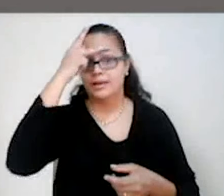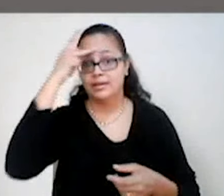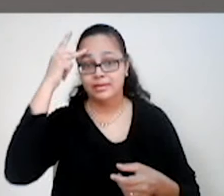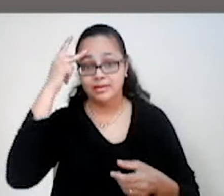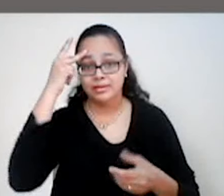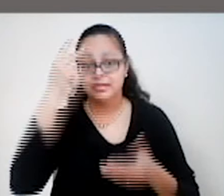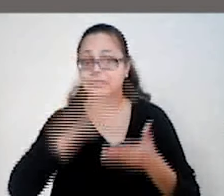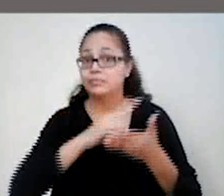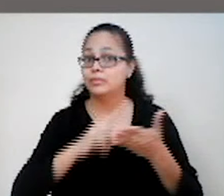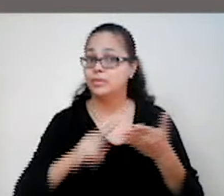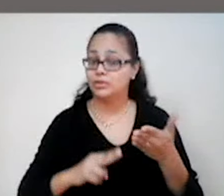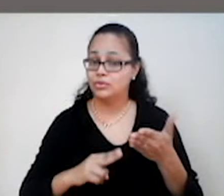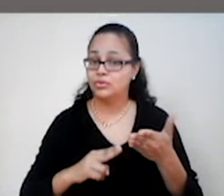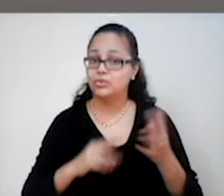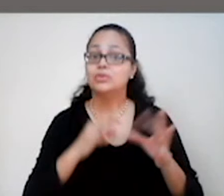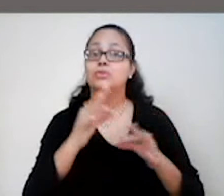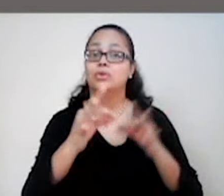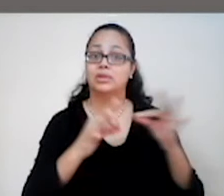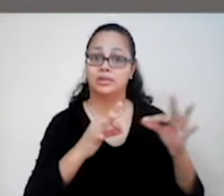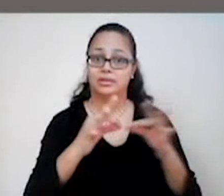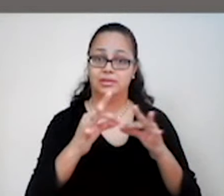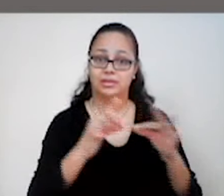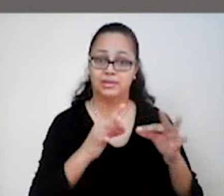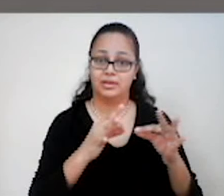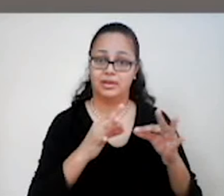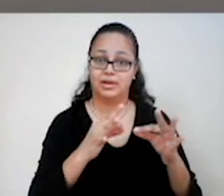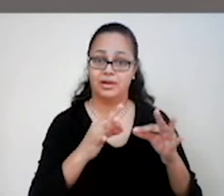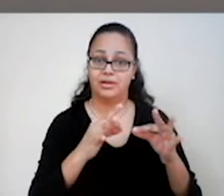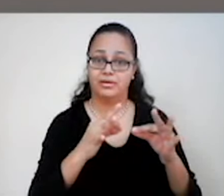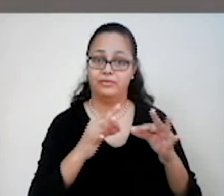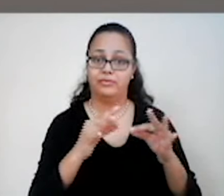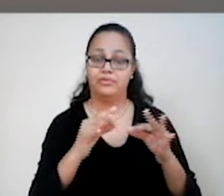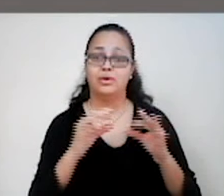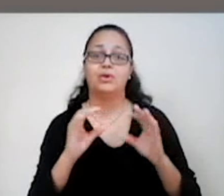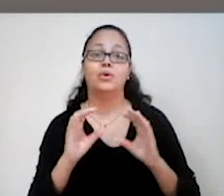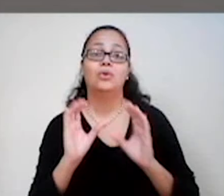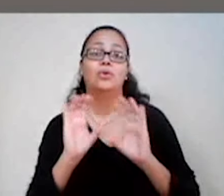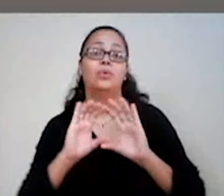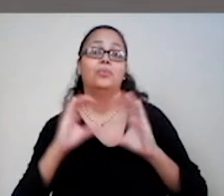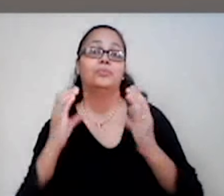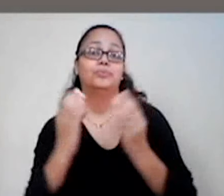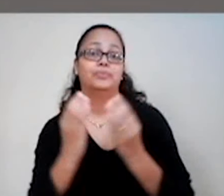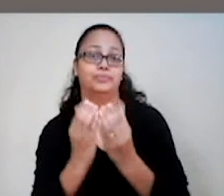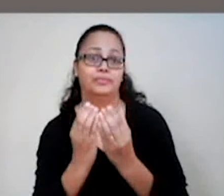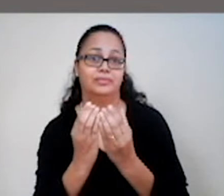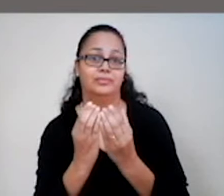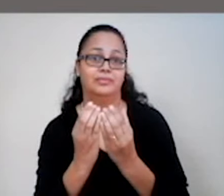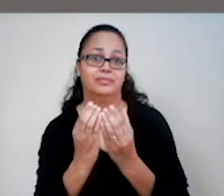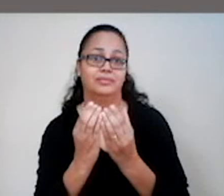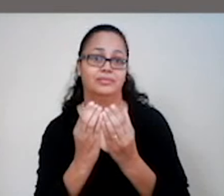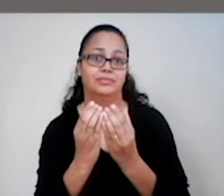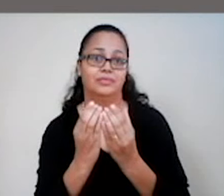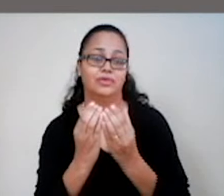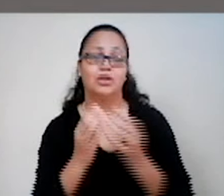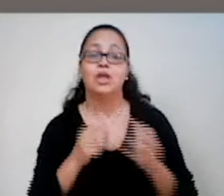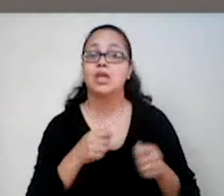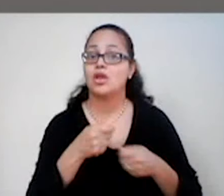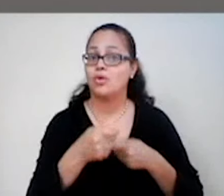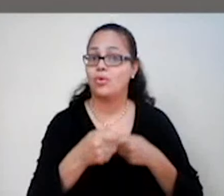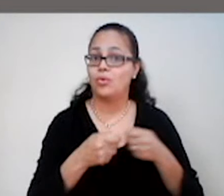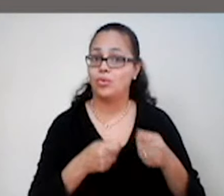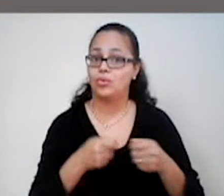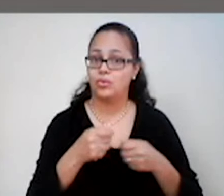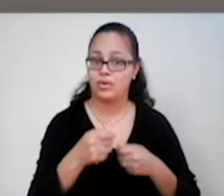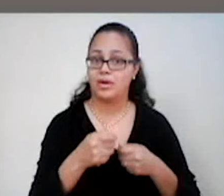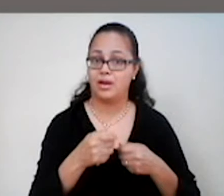atividade, então, se organizavam em associações. Essas associações controlavam